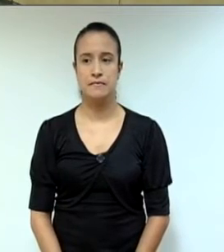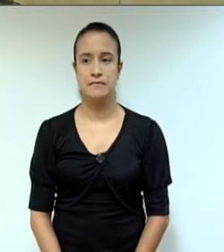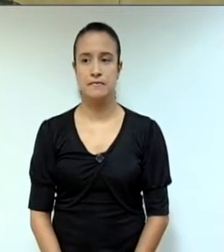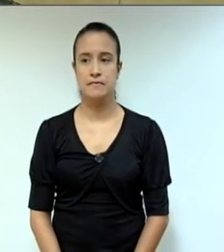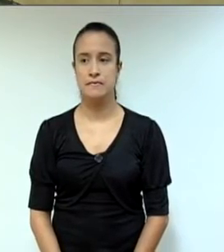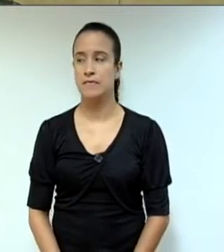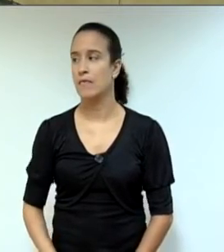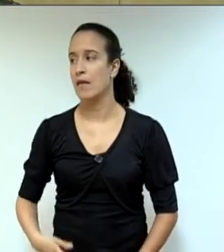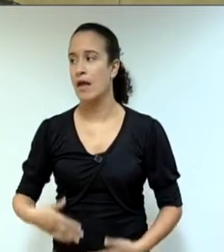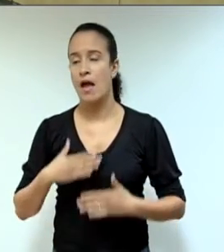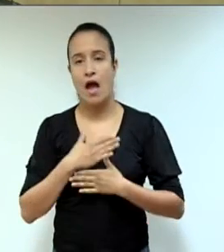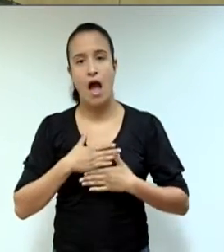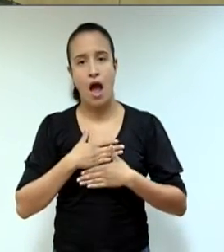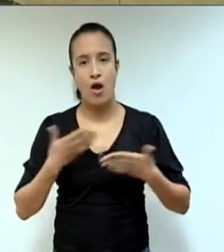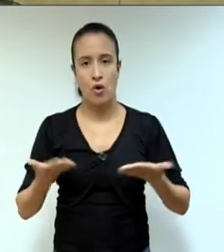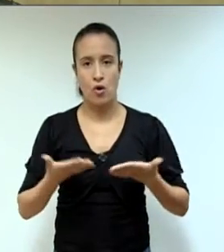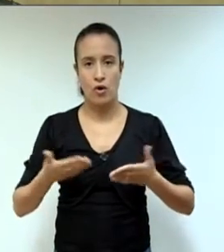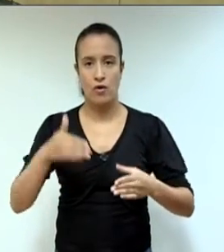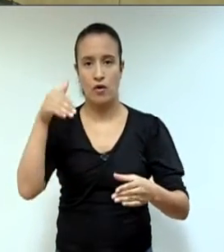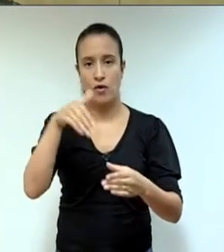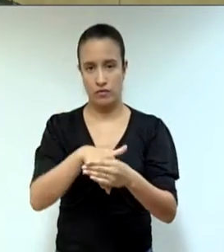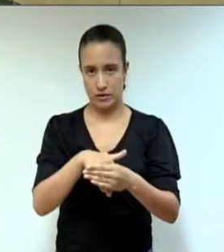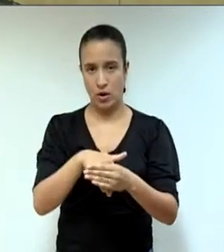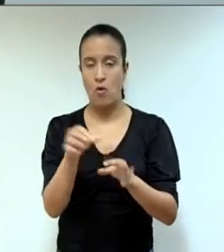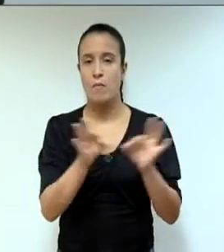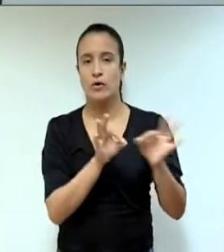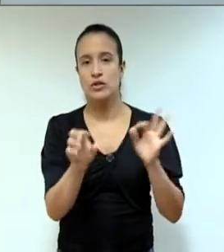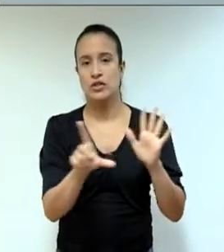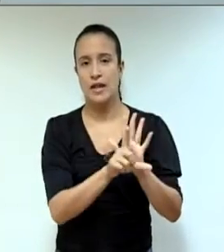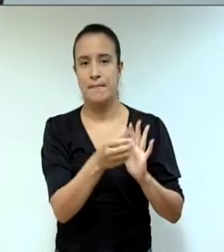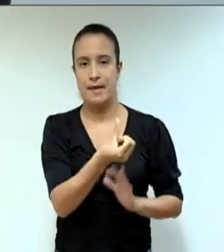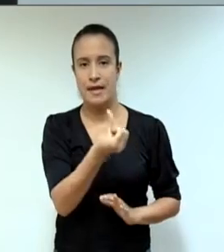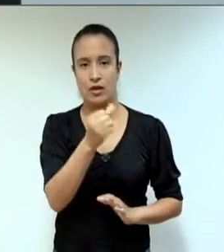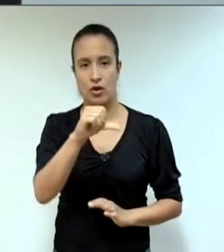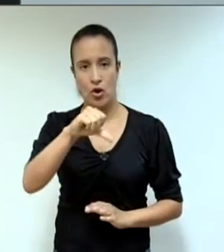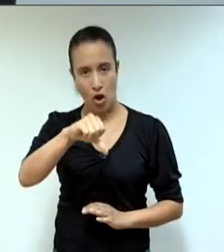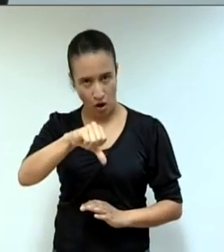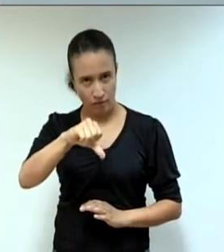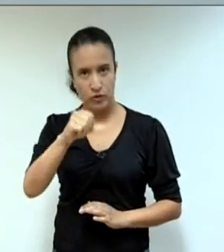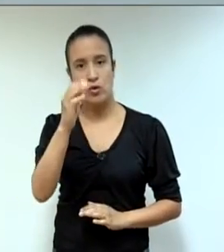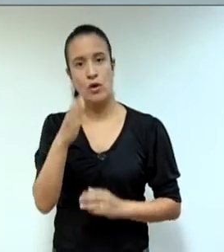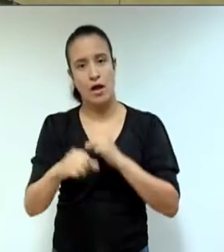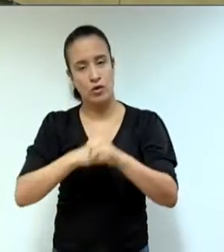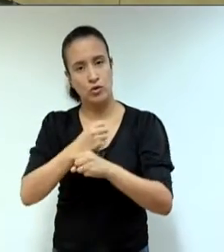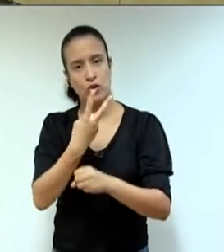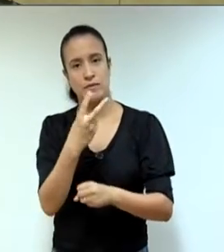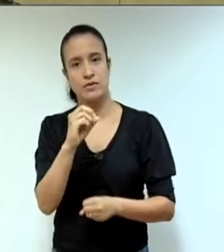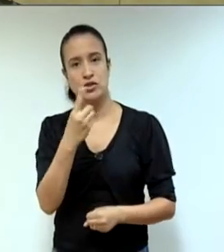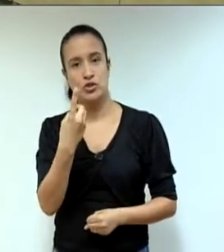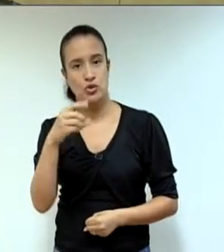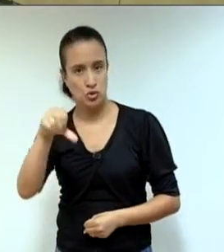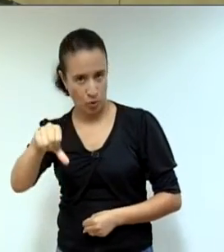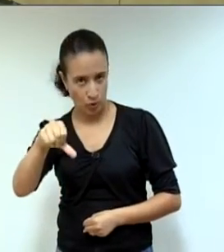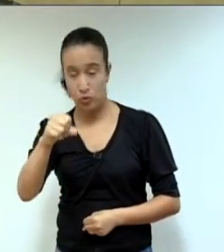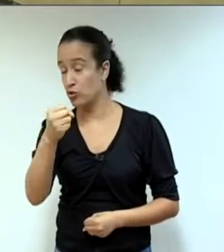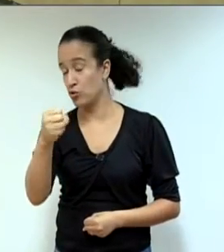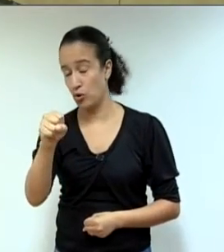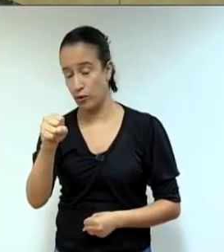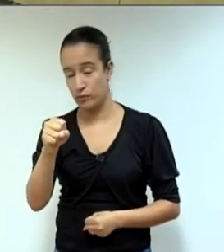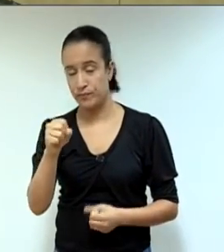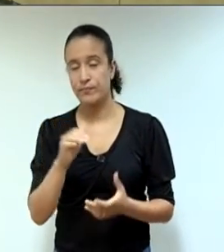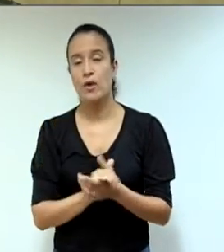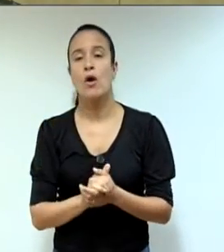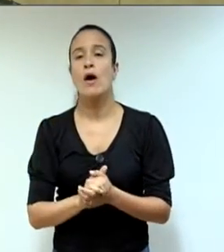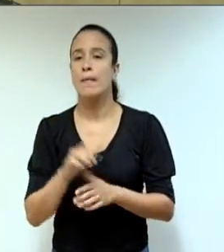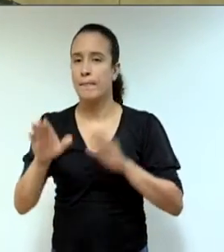Gostaria de colocar em votação o projeto de lei 69-2018. Os favoráveis permaneçam como estão, os contrários que se